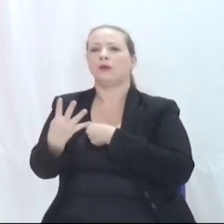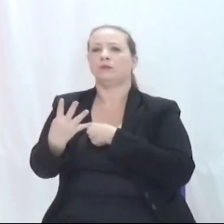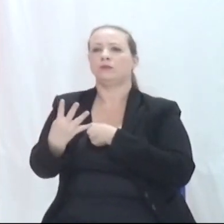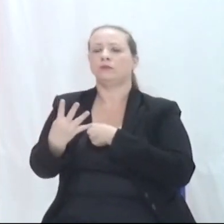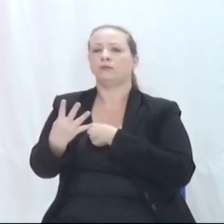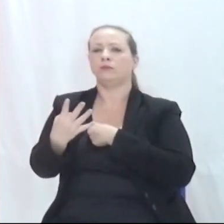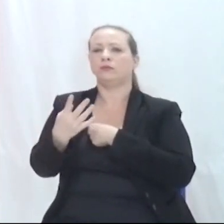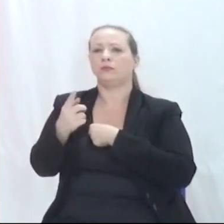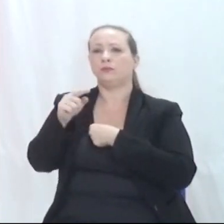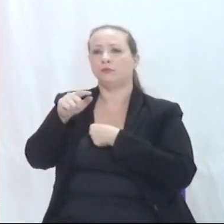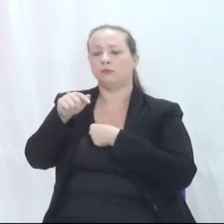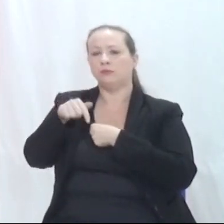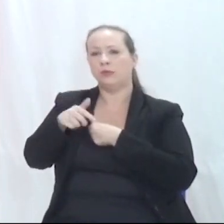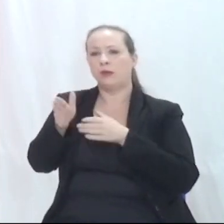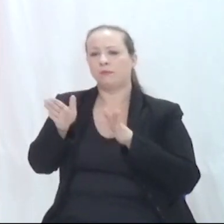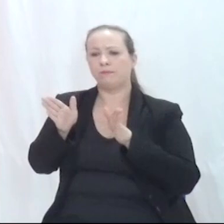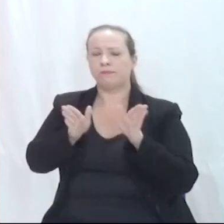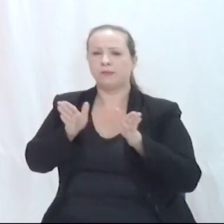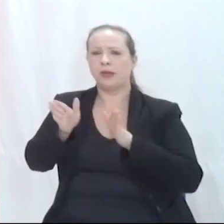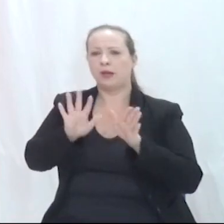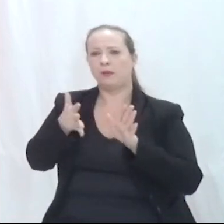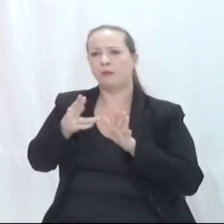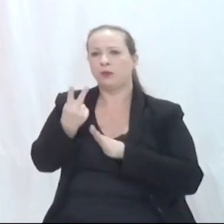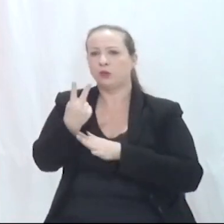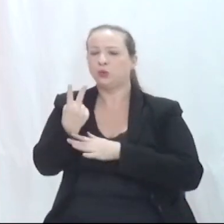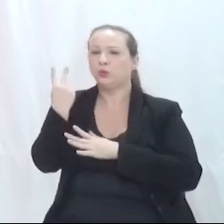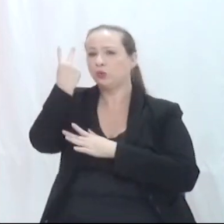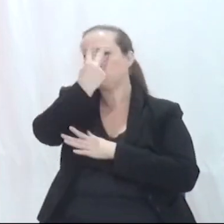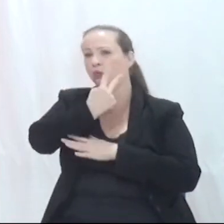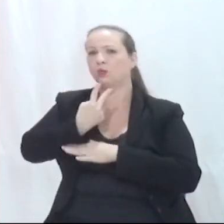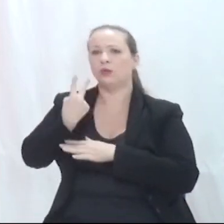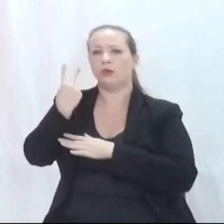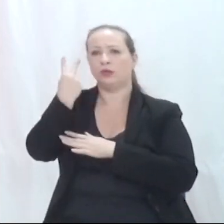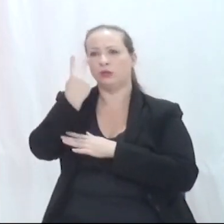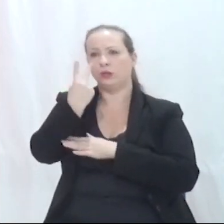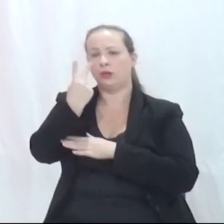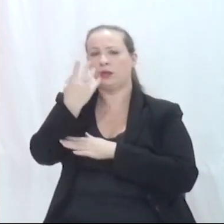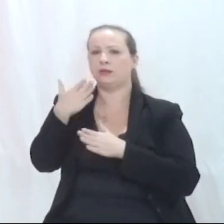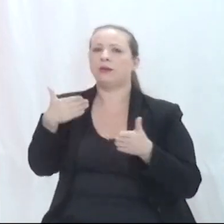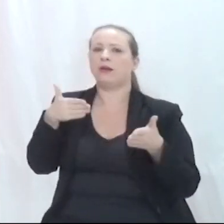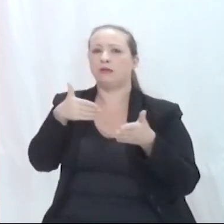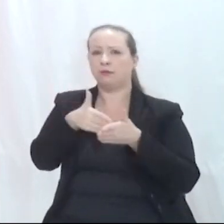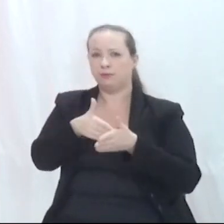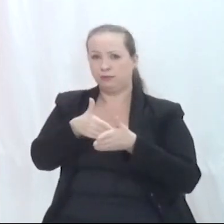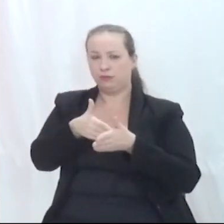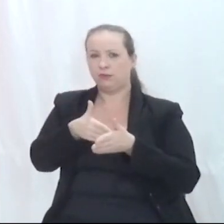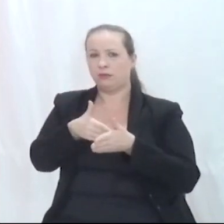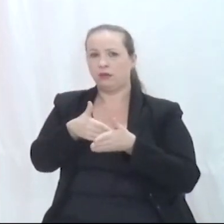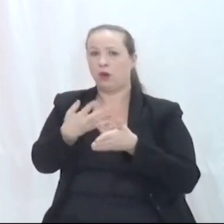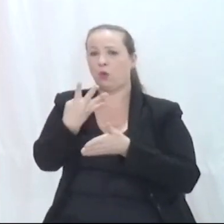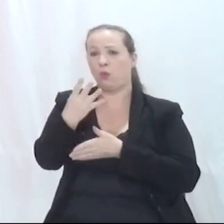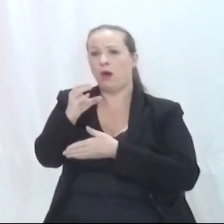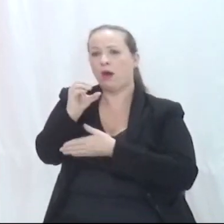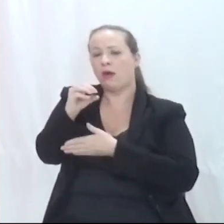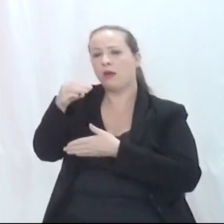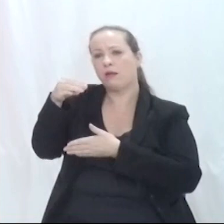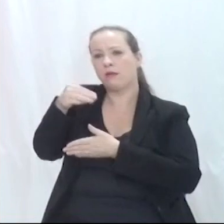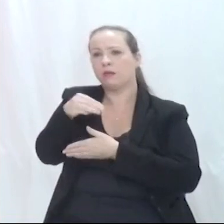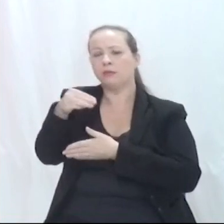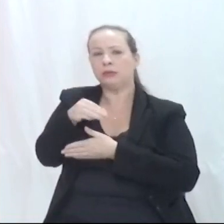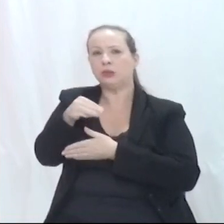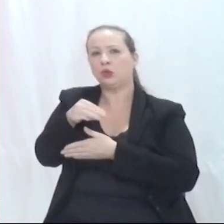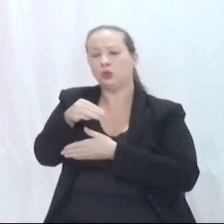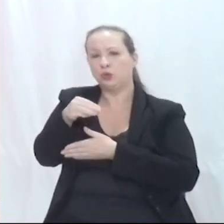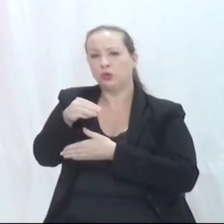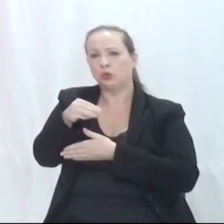audiência terá duração máxima de duas horas. Os primeiros 40 minutos serão dedicados